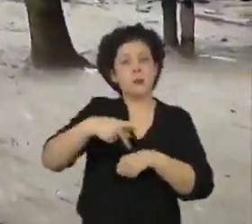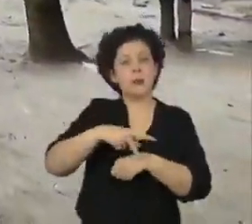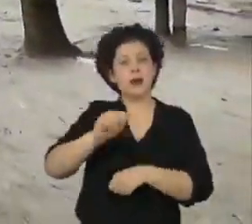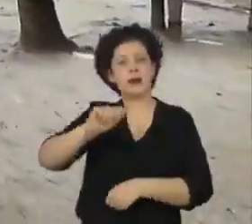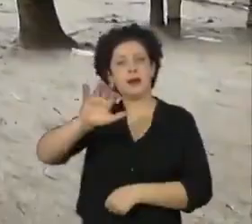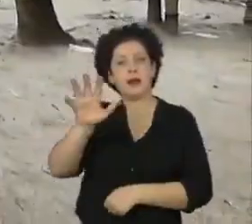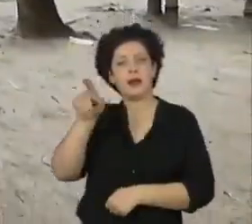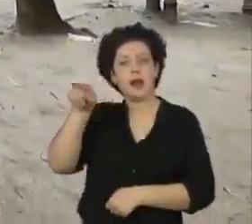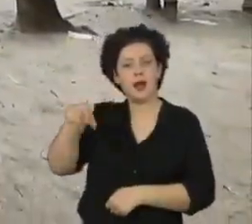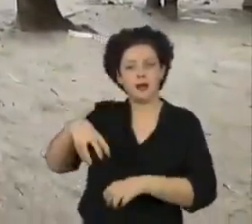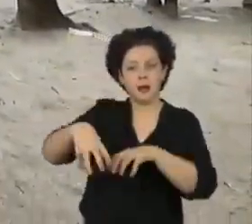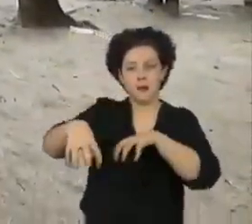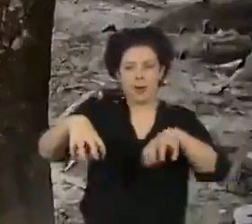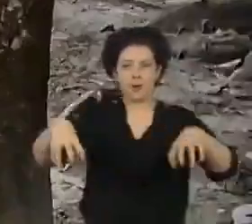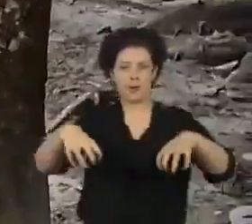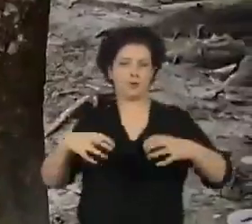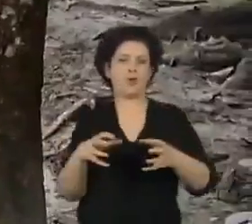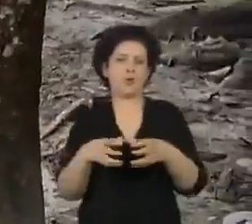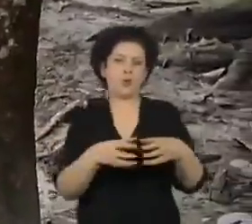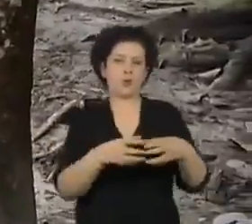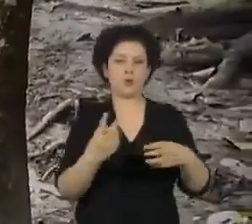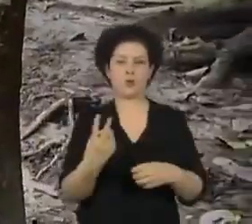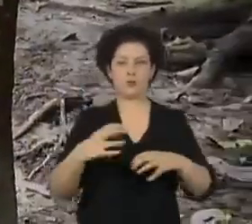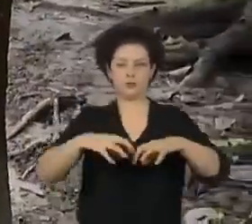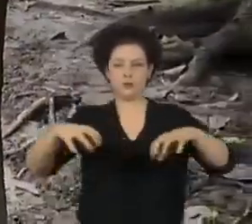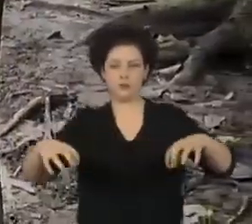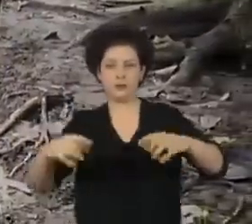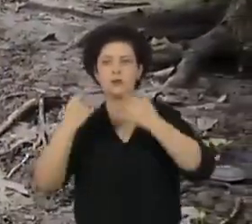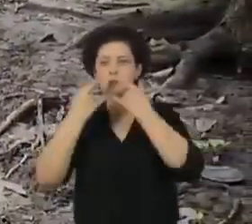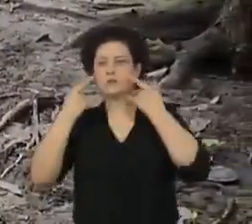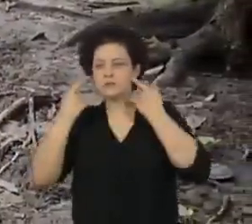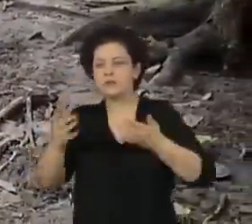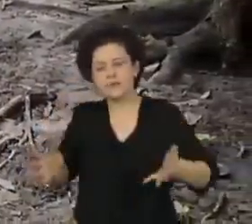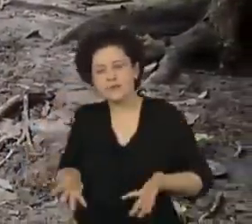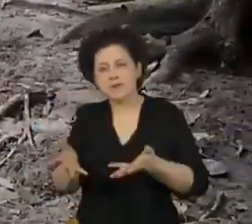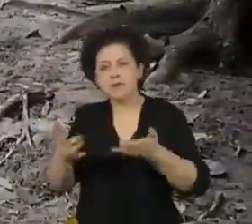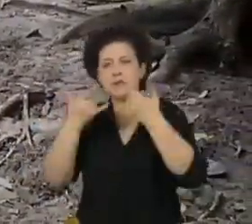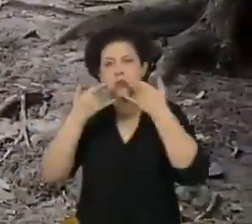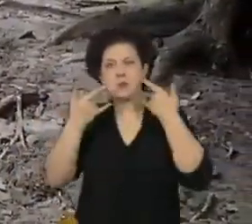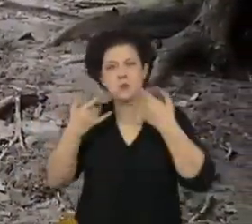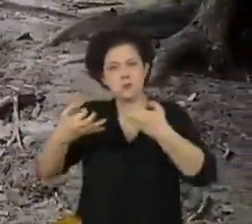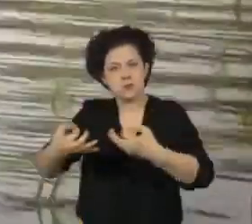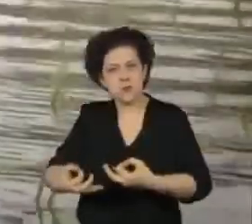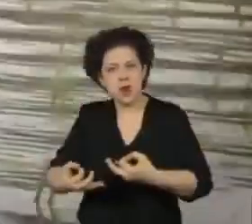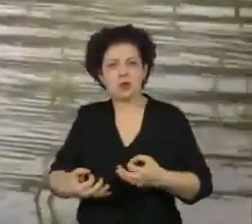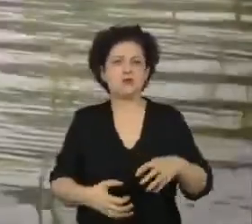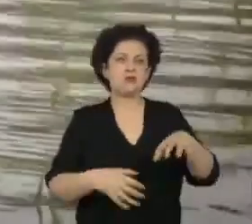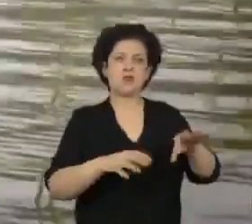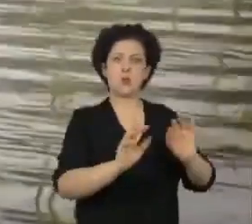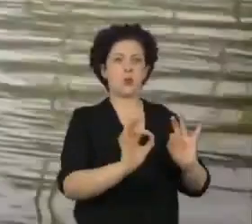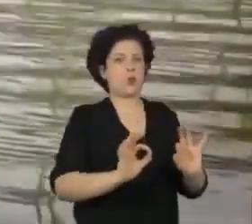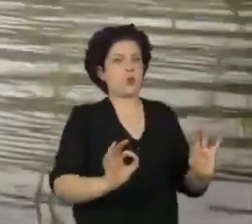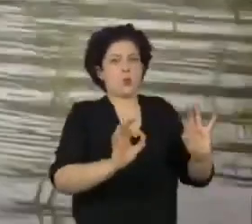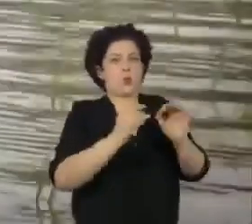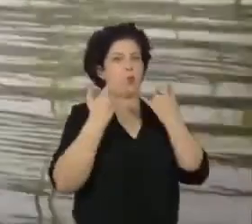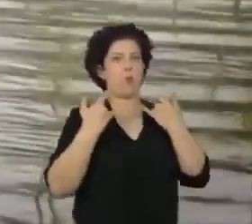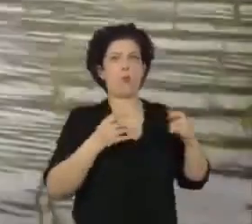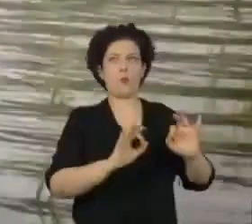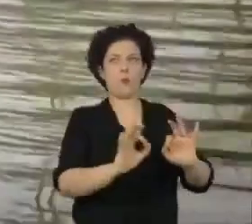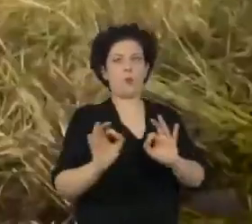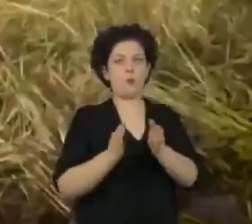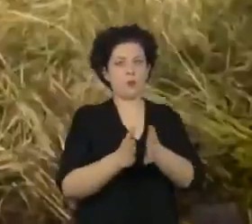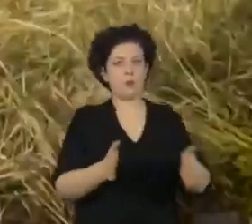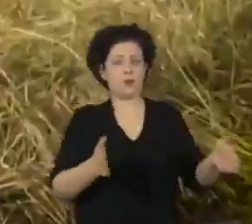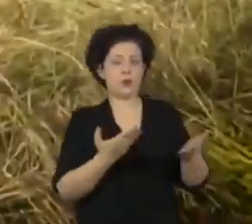asiático foram divididos em dois grupos. Os que usaram e foram incentivados a usar máscaras e os que não utilizaram o equipamento no